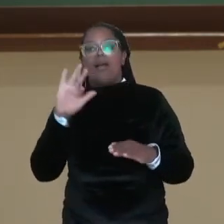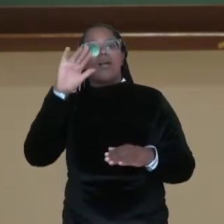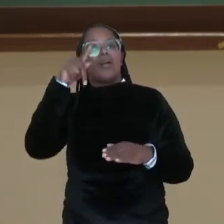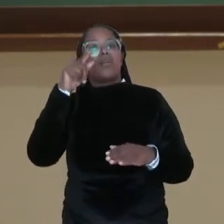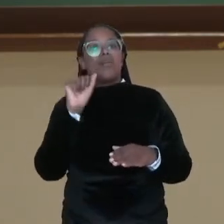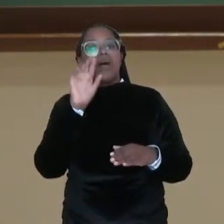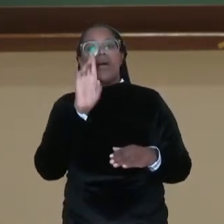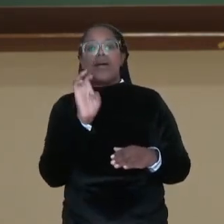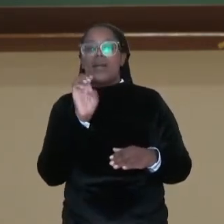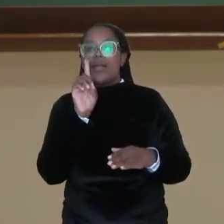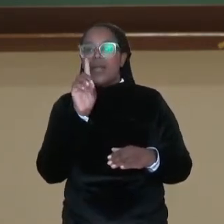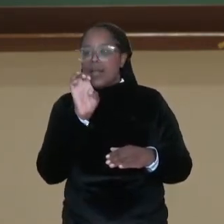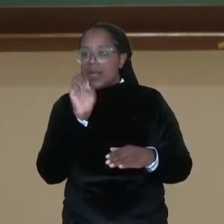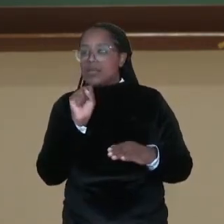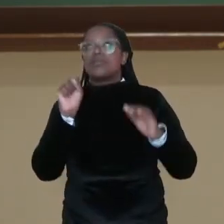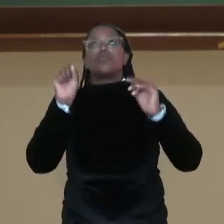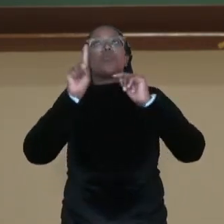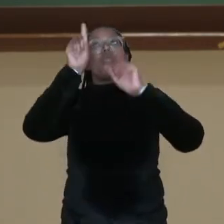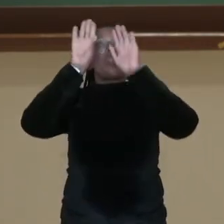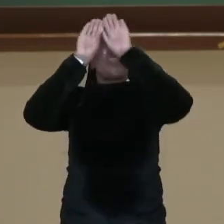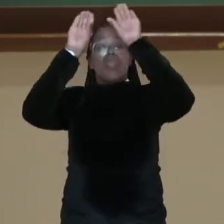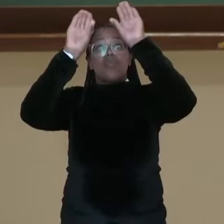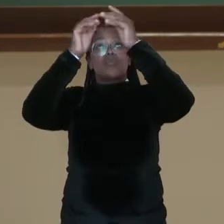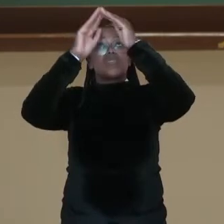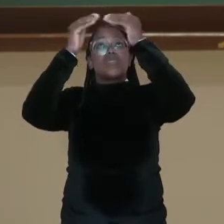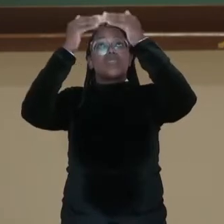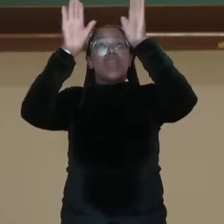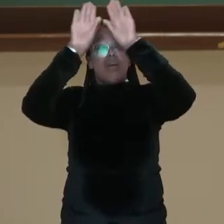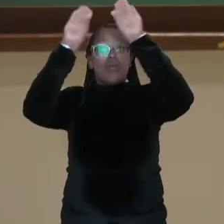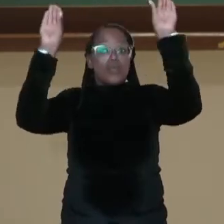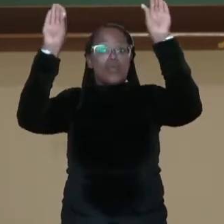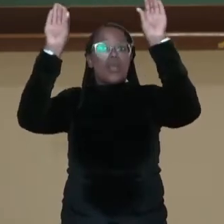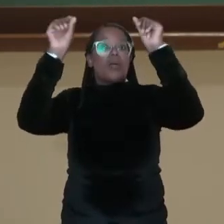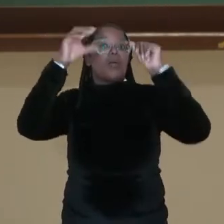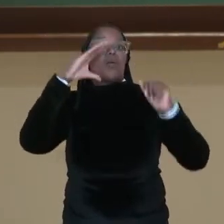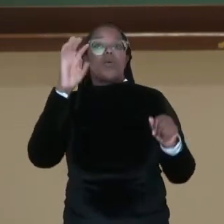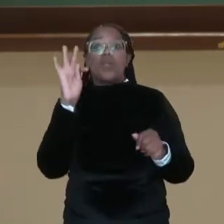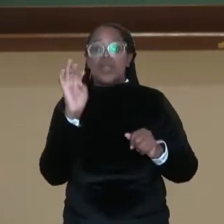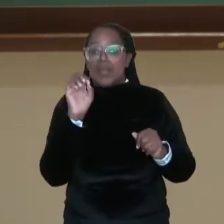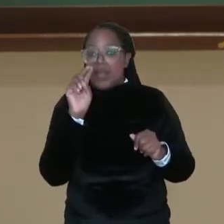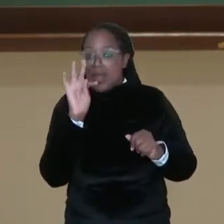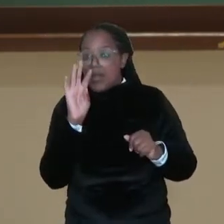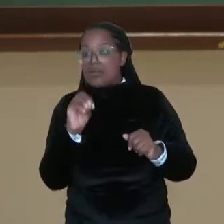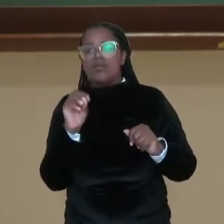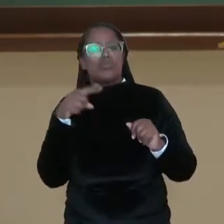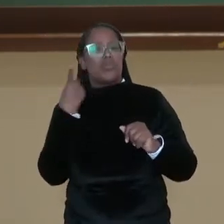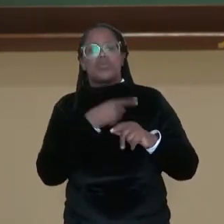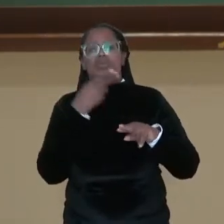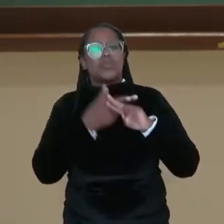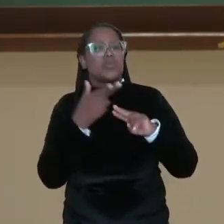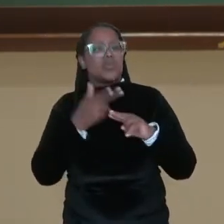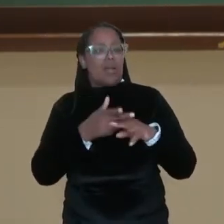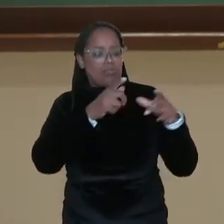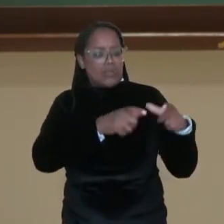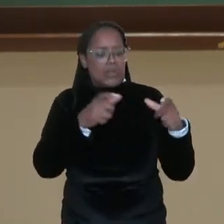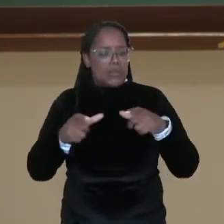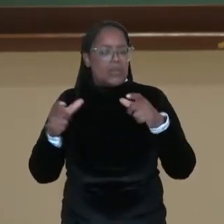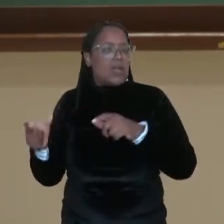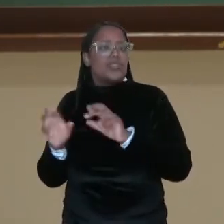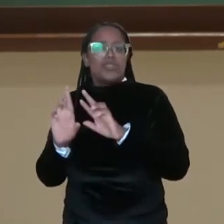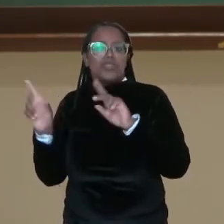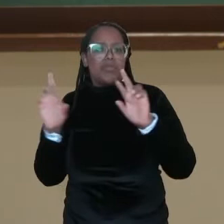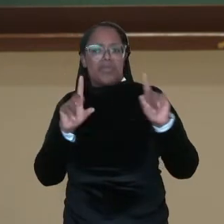o teto, ou seja, nós vamos utilizar de diversos espaços para poder compor